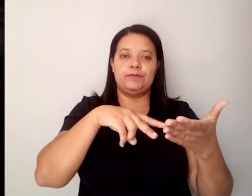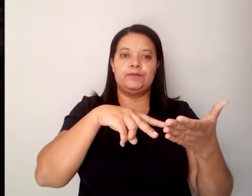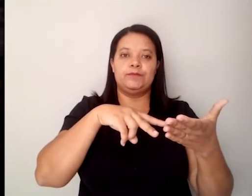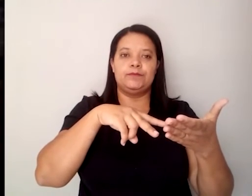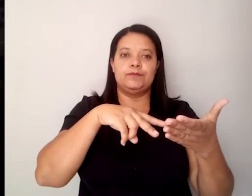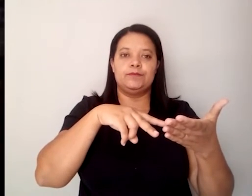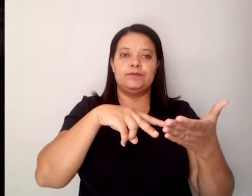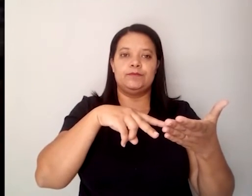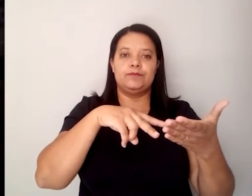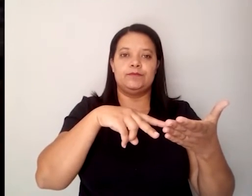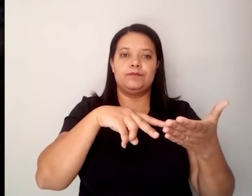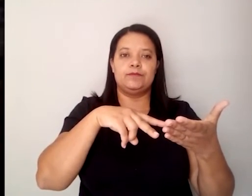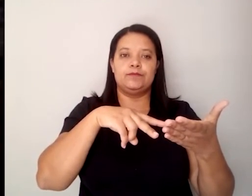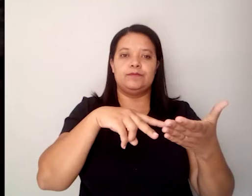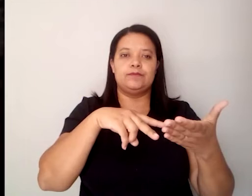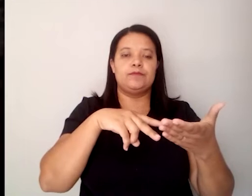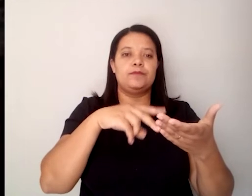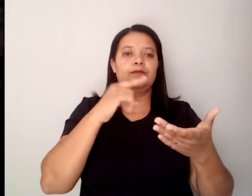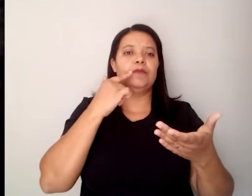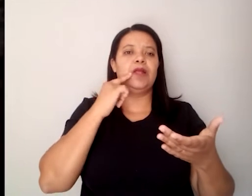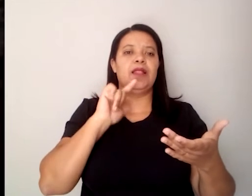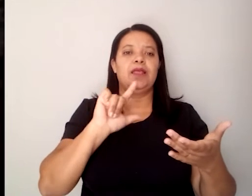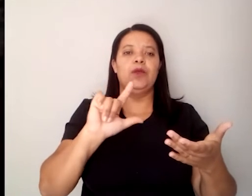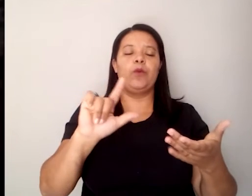uma ressurreição das línguas.